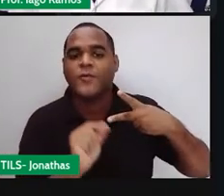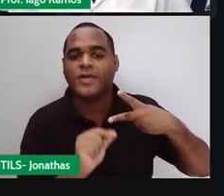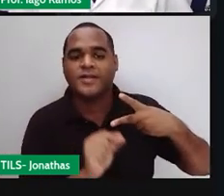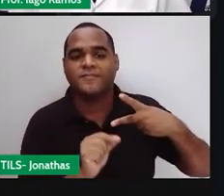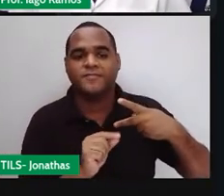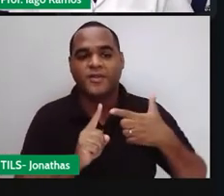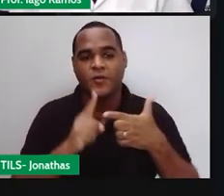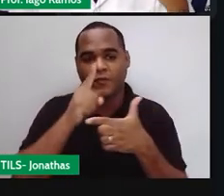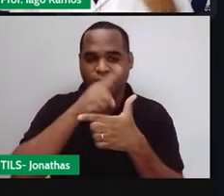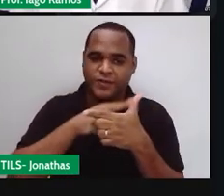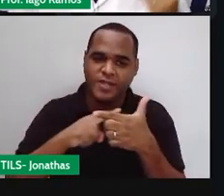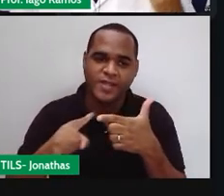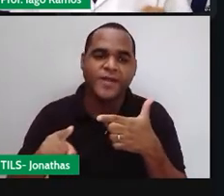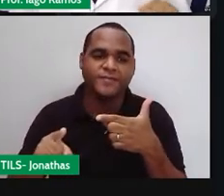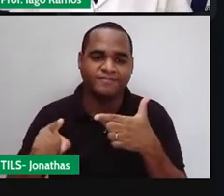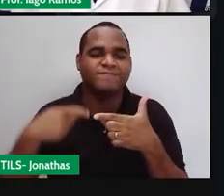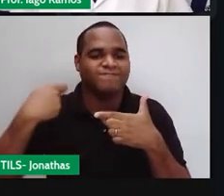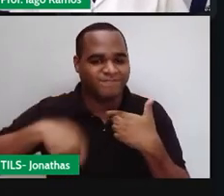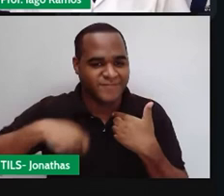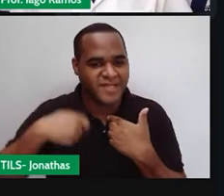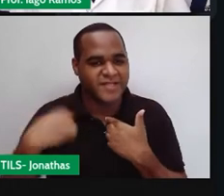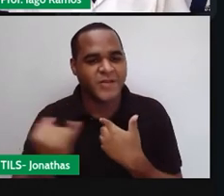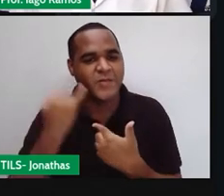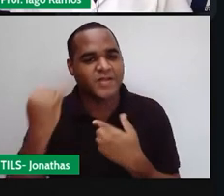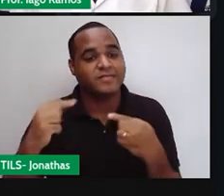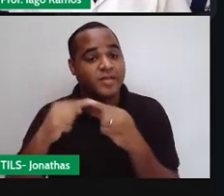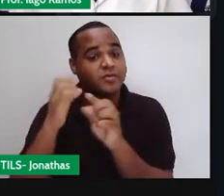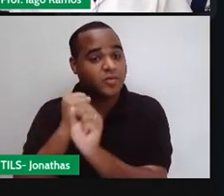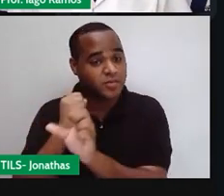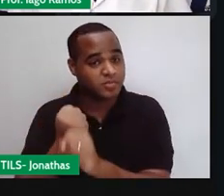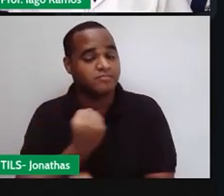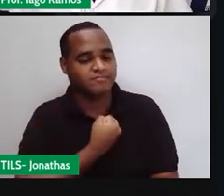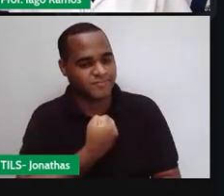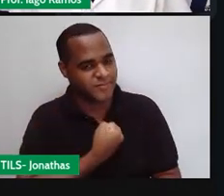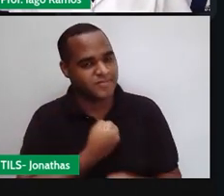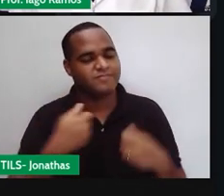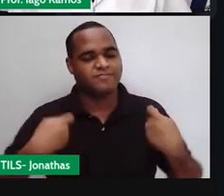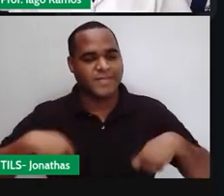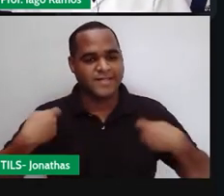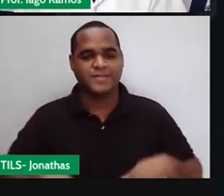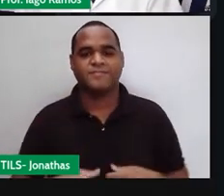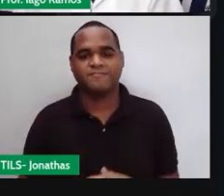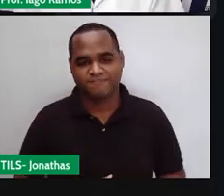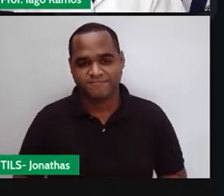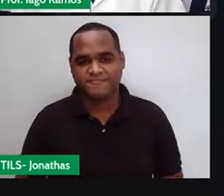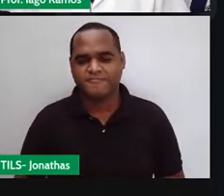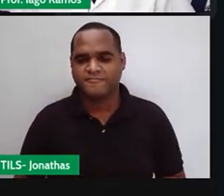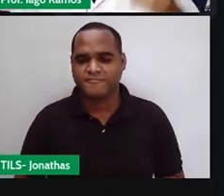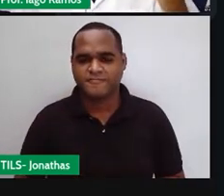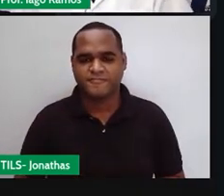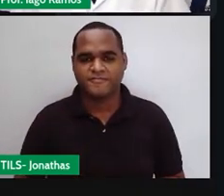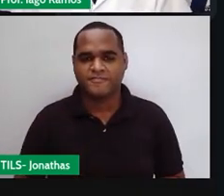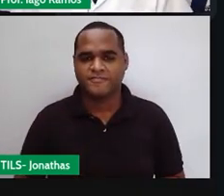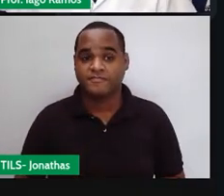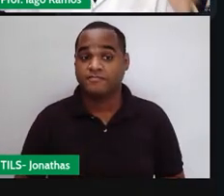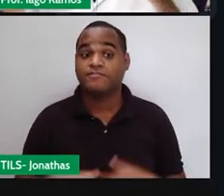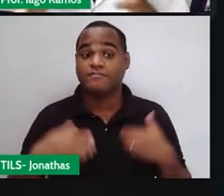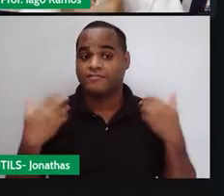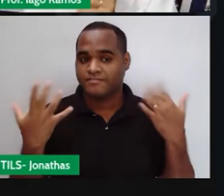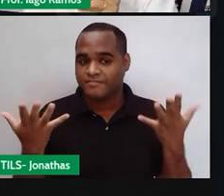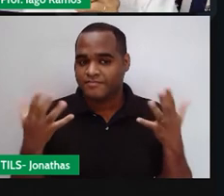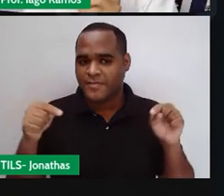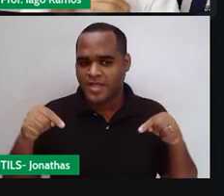importante dessa aula foi fazer a divisão com números inteiros. Tá bom? Beleza. Só que,